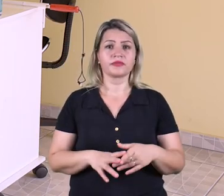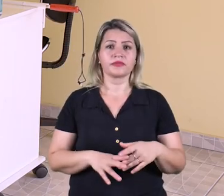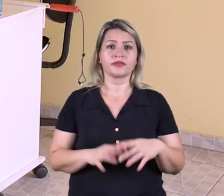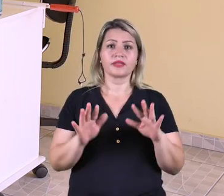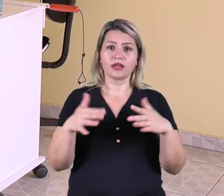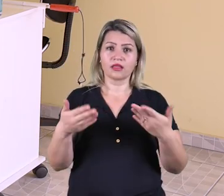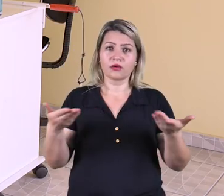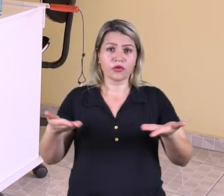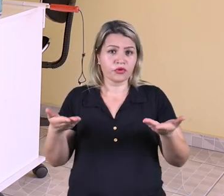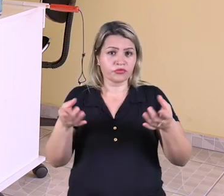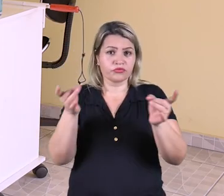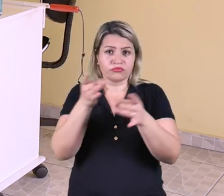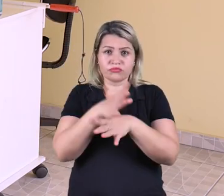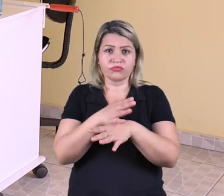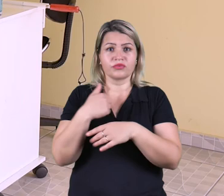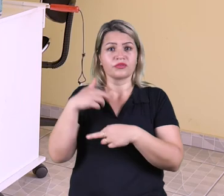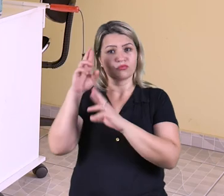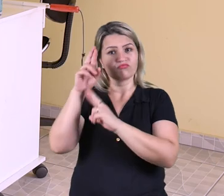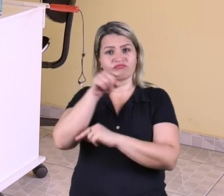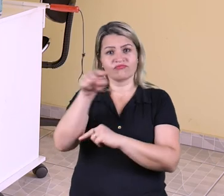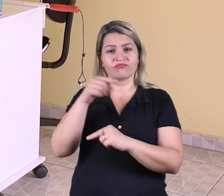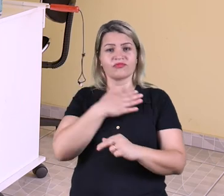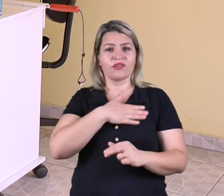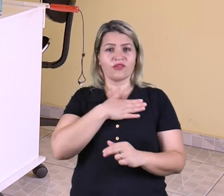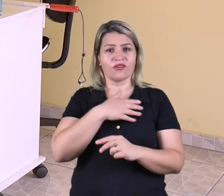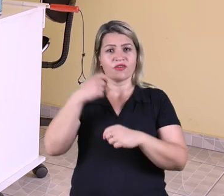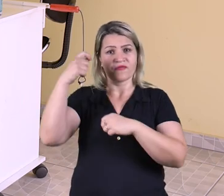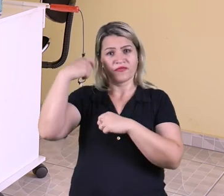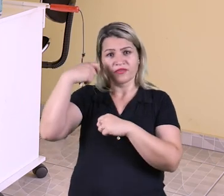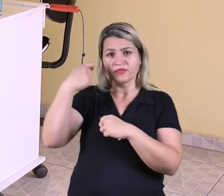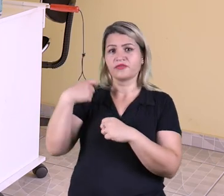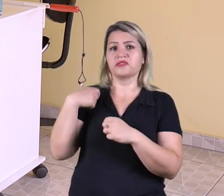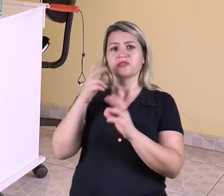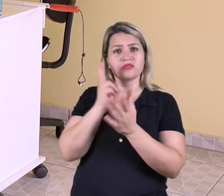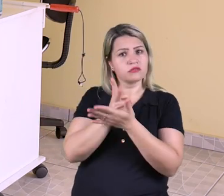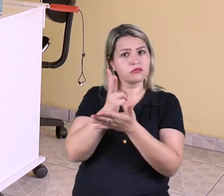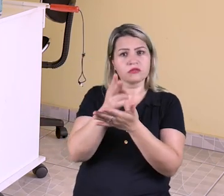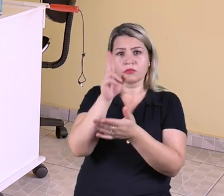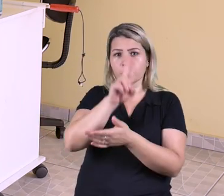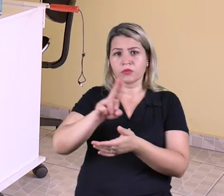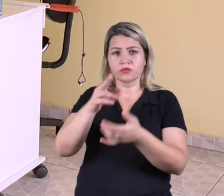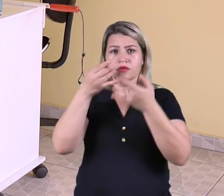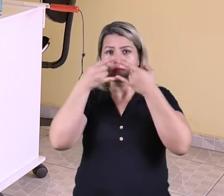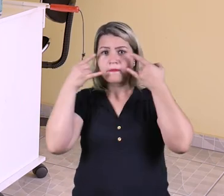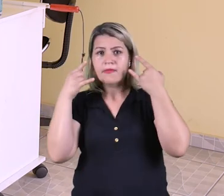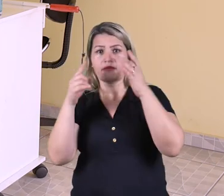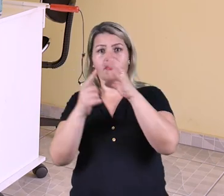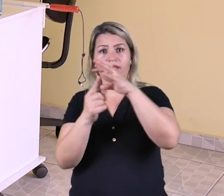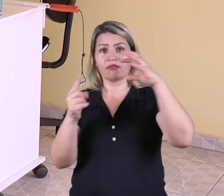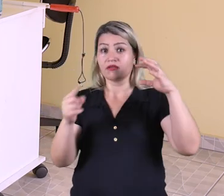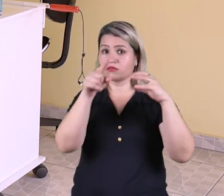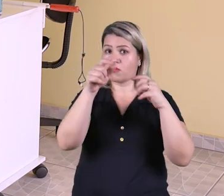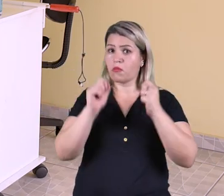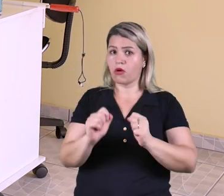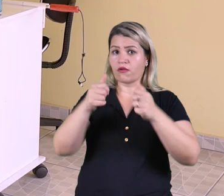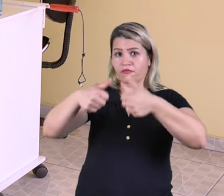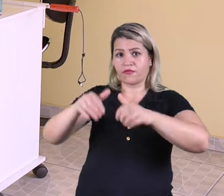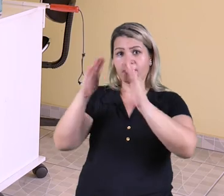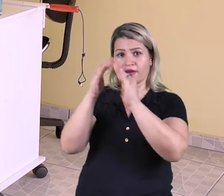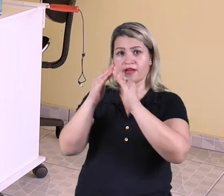Então, por hoje é só, espero que vocês tenham gostado do vídeo. Lembre-se de usar sempre máscara, respeite o distanciamento e se puder, fique em casa.